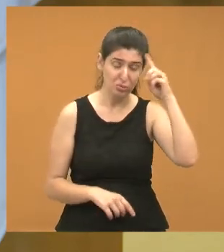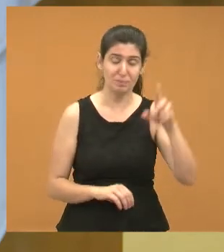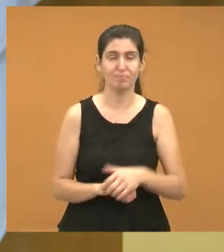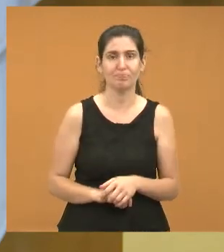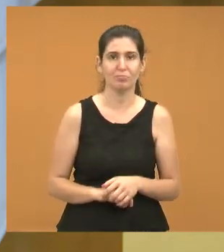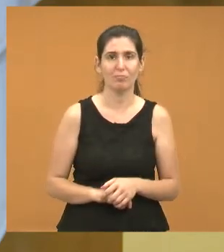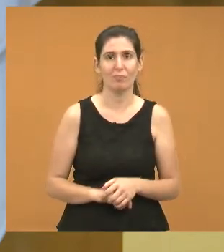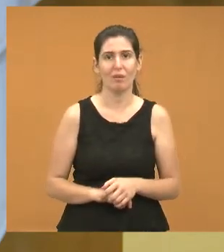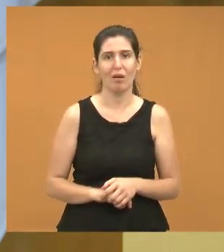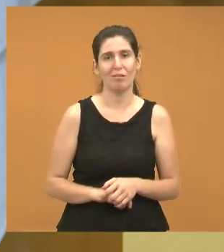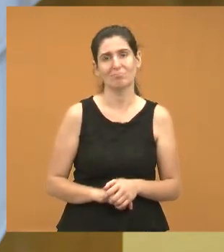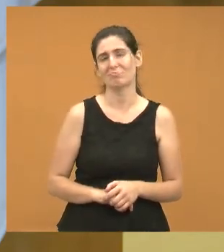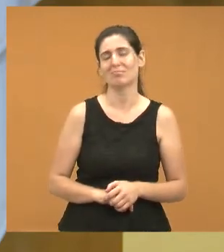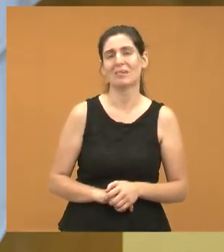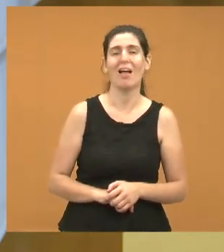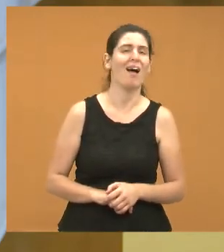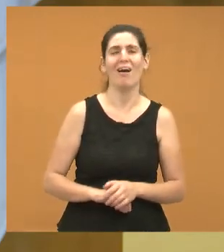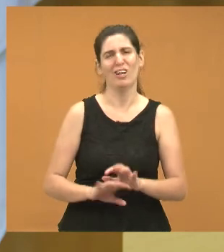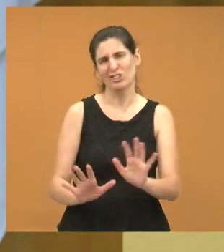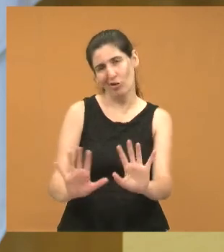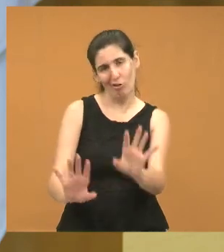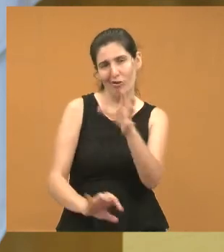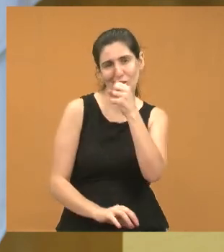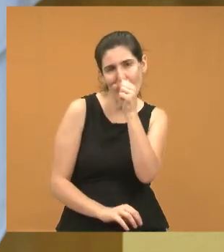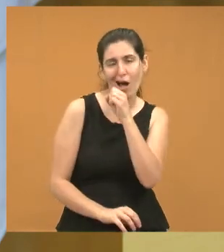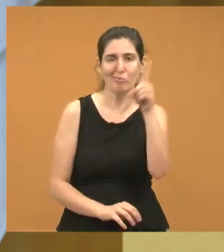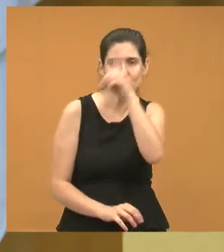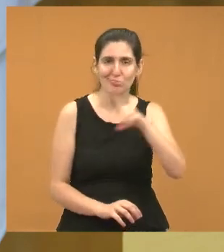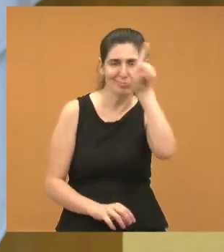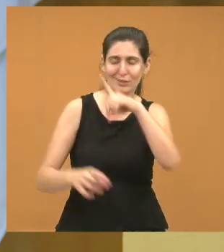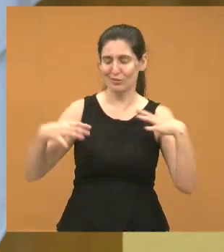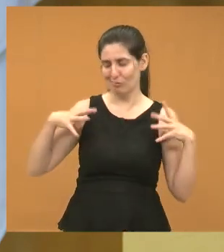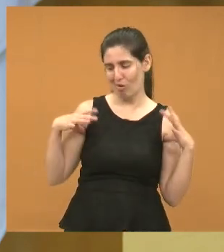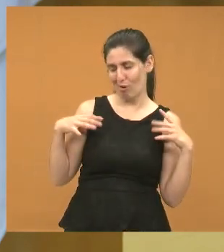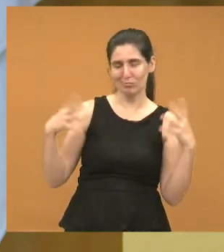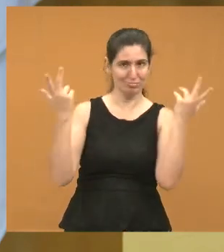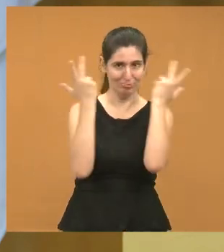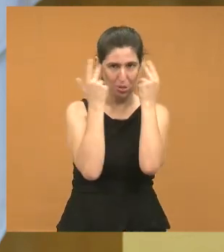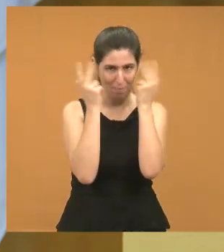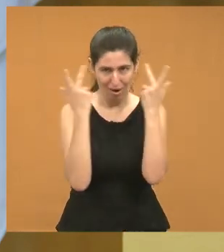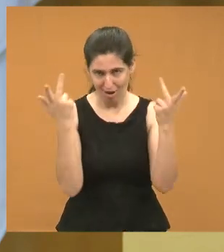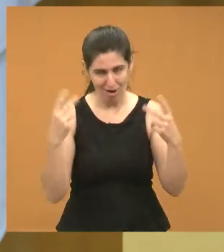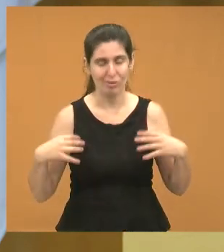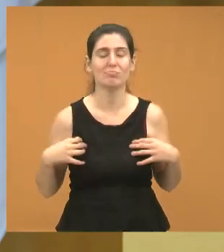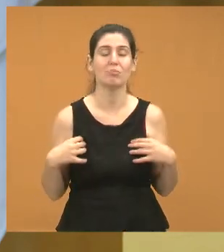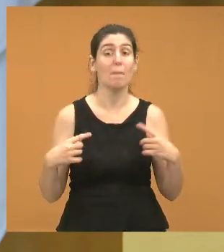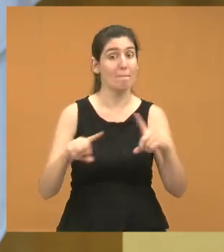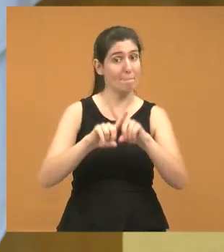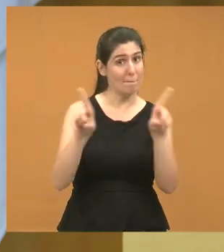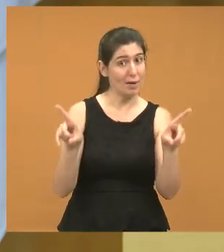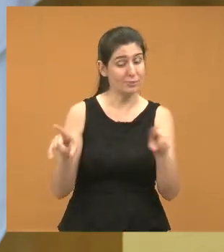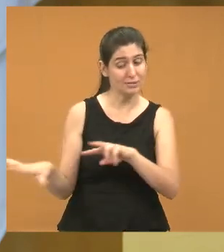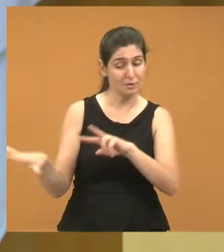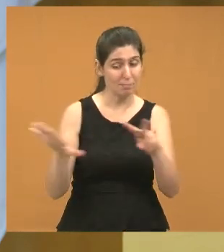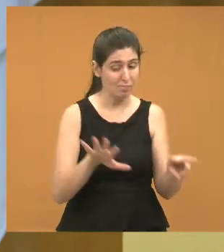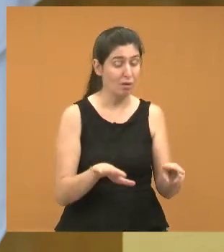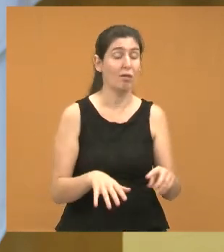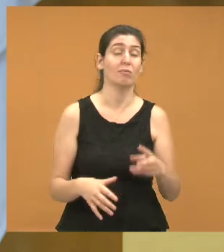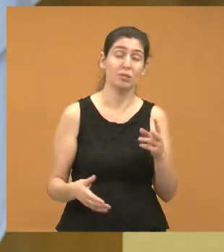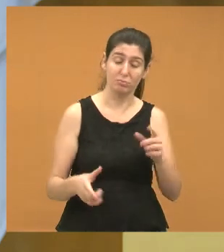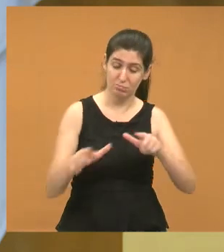domingo e feriado, que é alguém que fica de plantão, mas essa máquina não para. E ela é, é claro, tocada